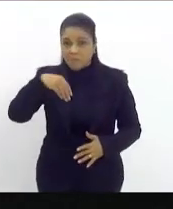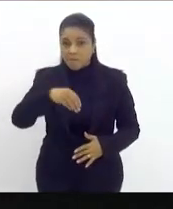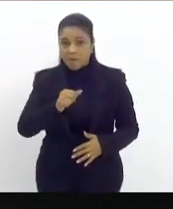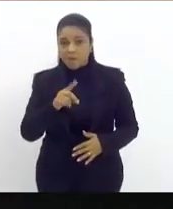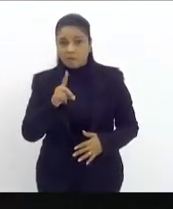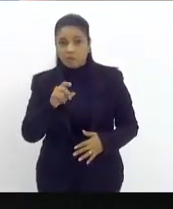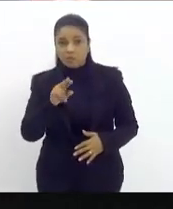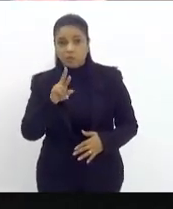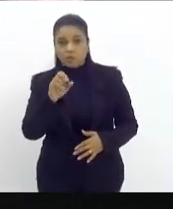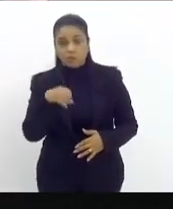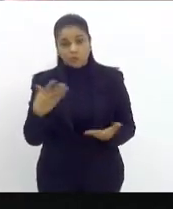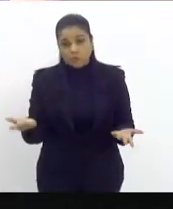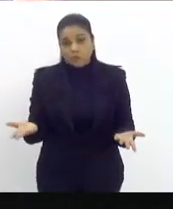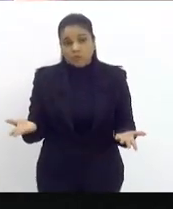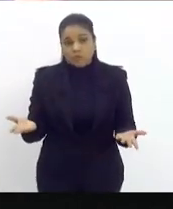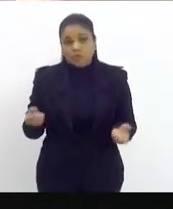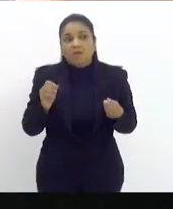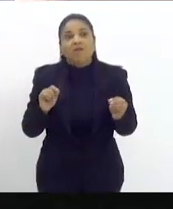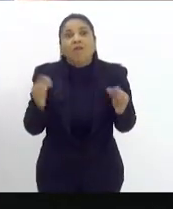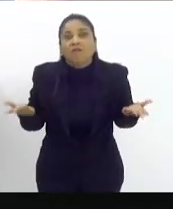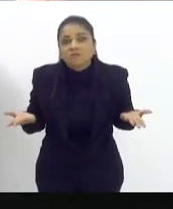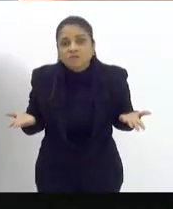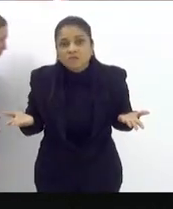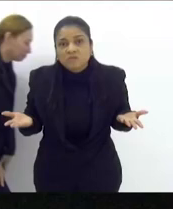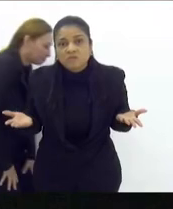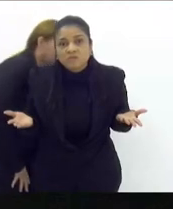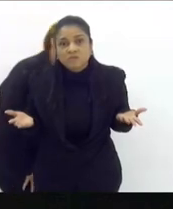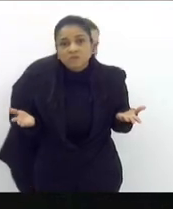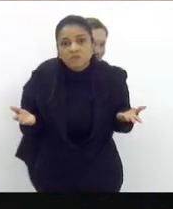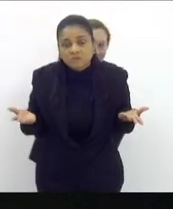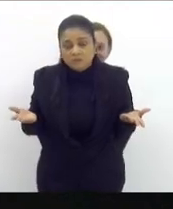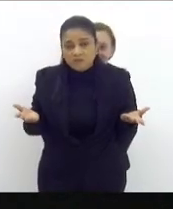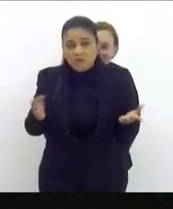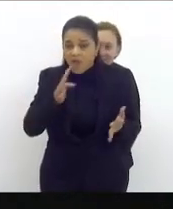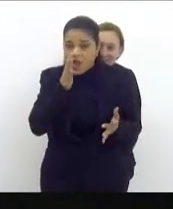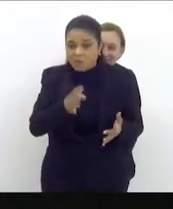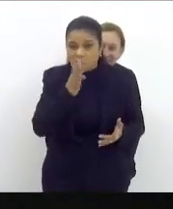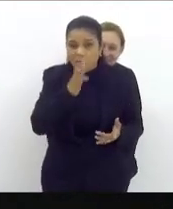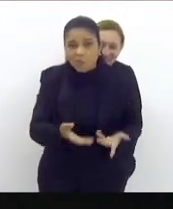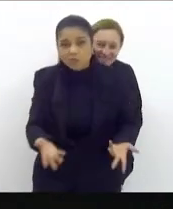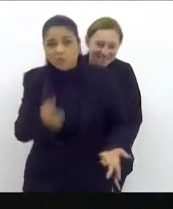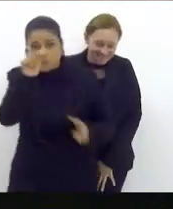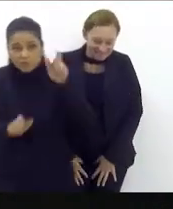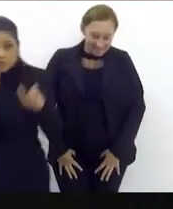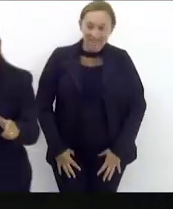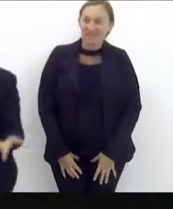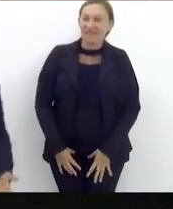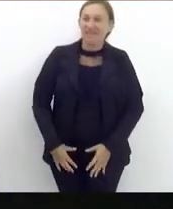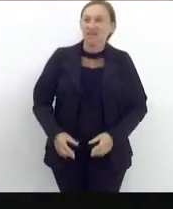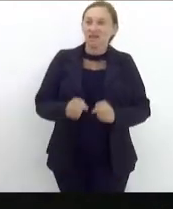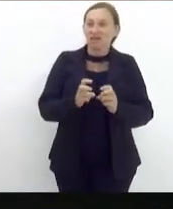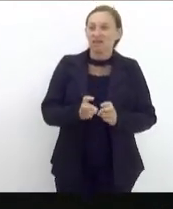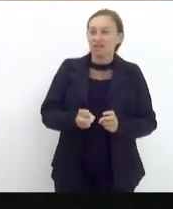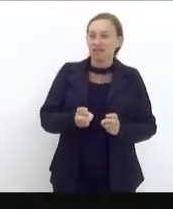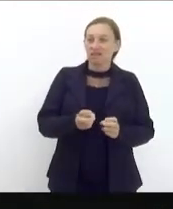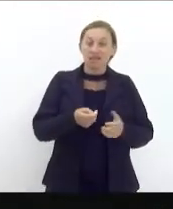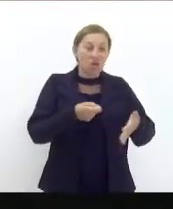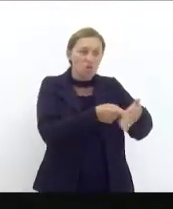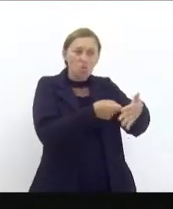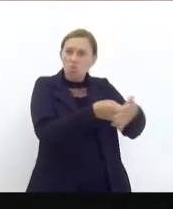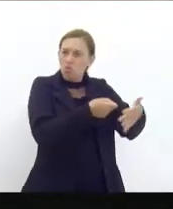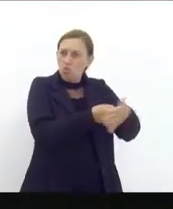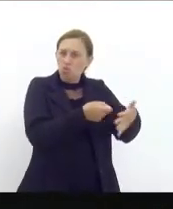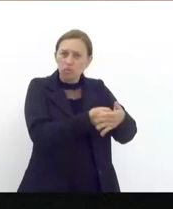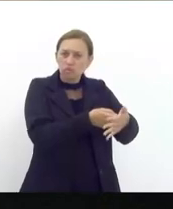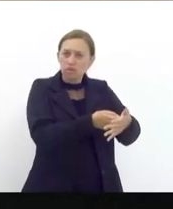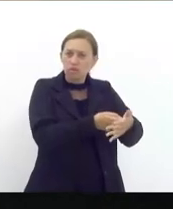caminho gente o que é isso? a gente vocês acusam as pessoas xinguem-os do que vocês são